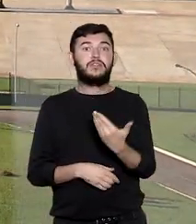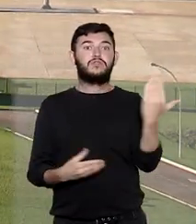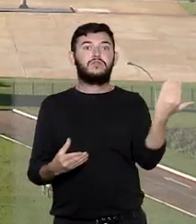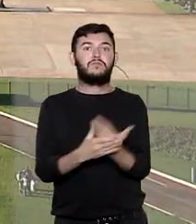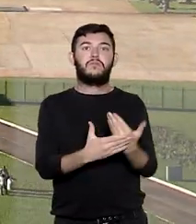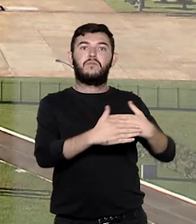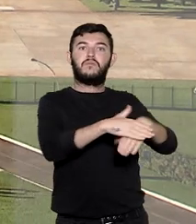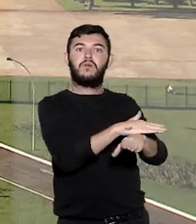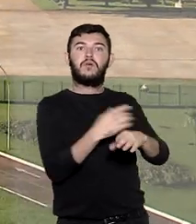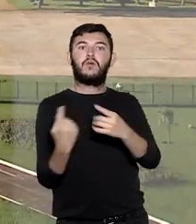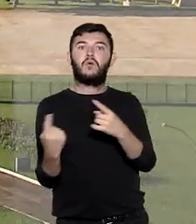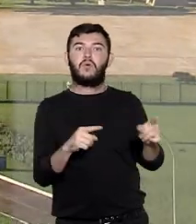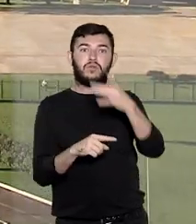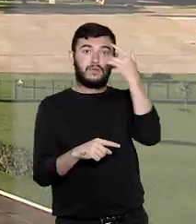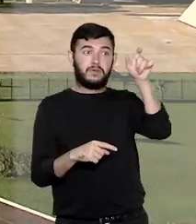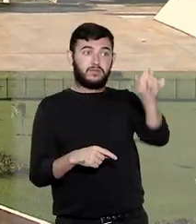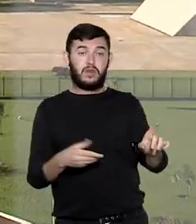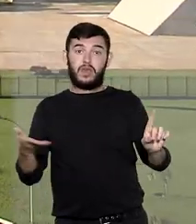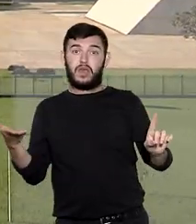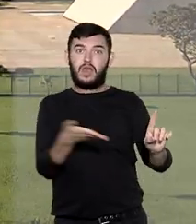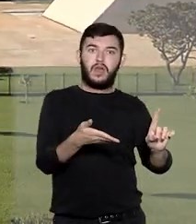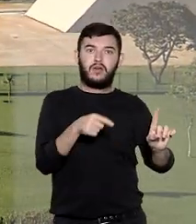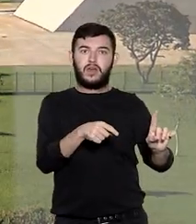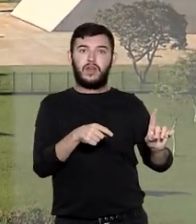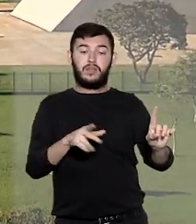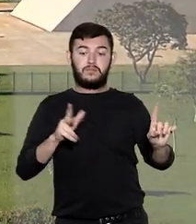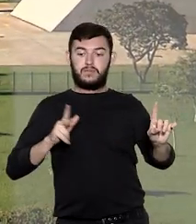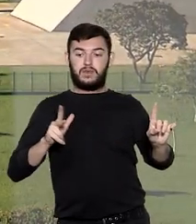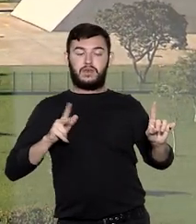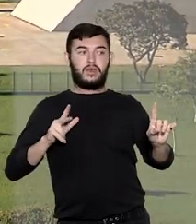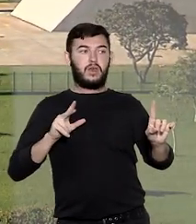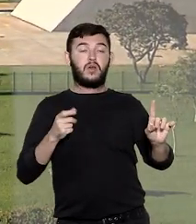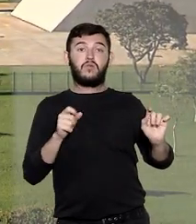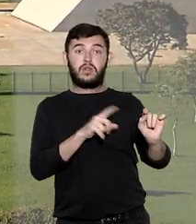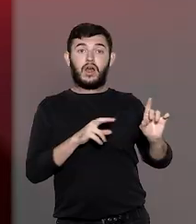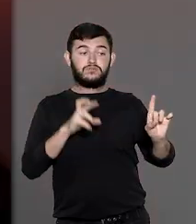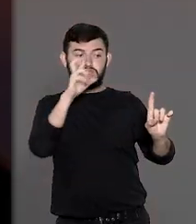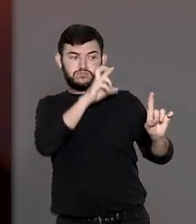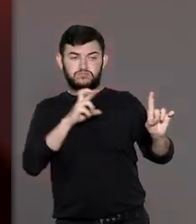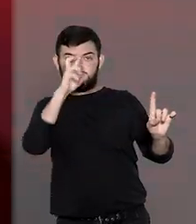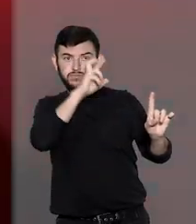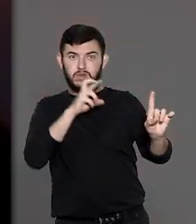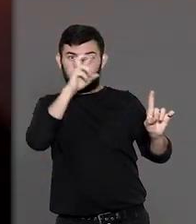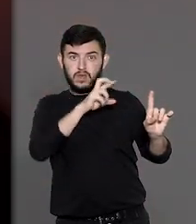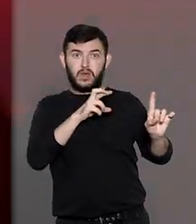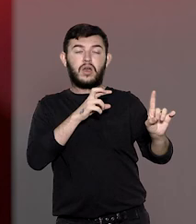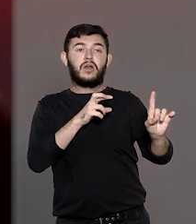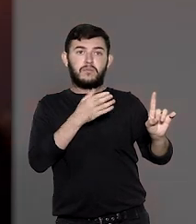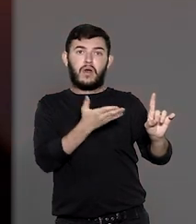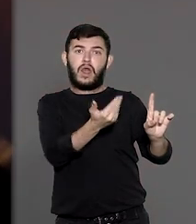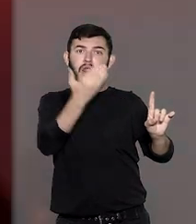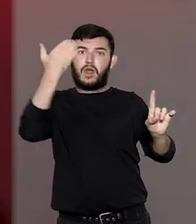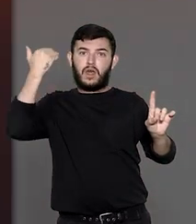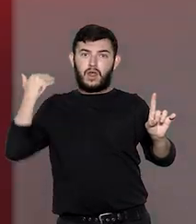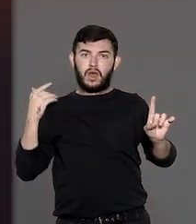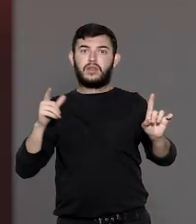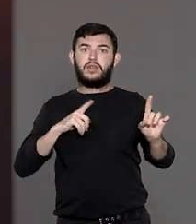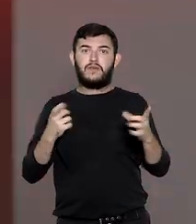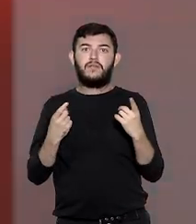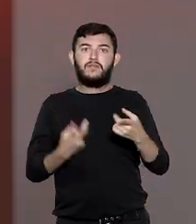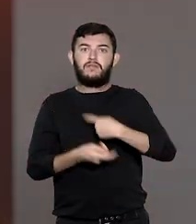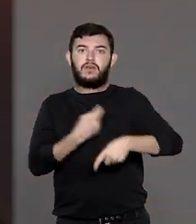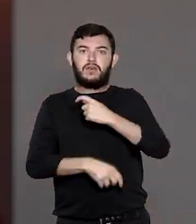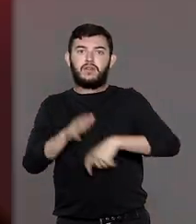o trancamento de ação penal contra réu que foi alvo de busca pessoal e veicular apenas com base em antecedente por